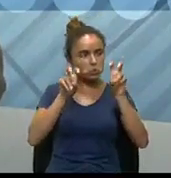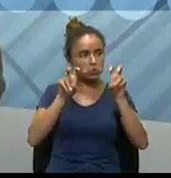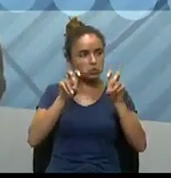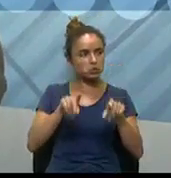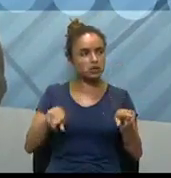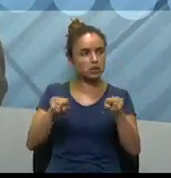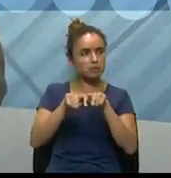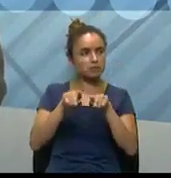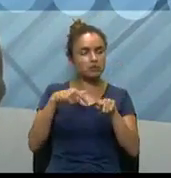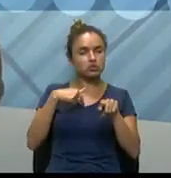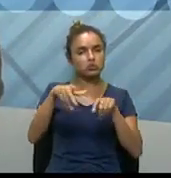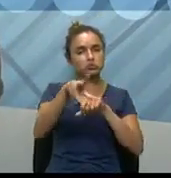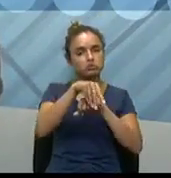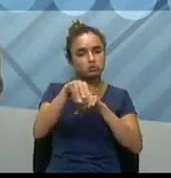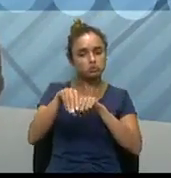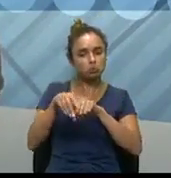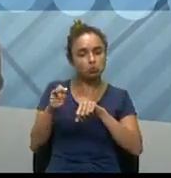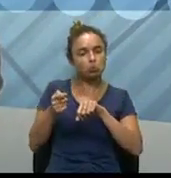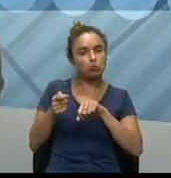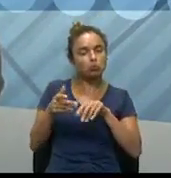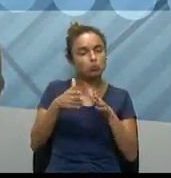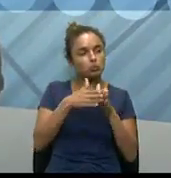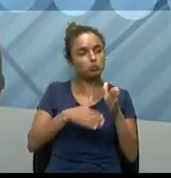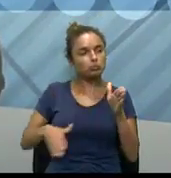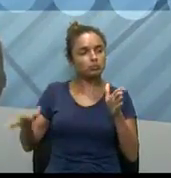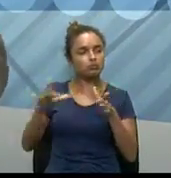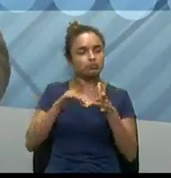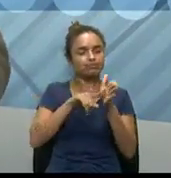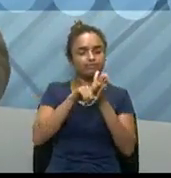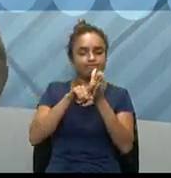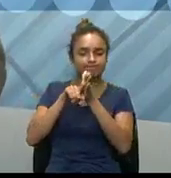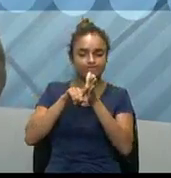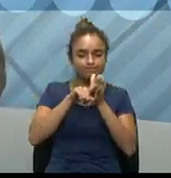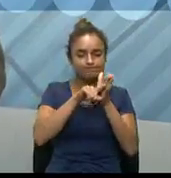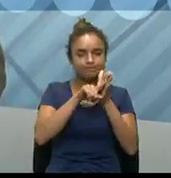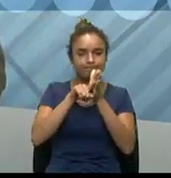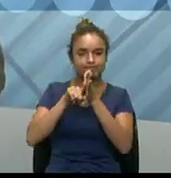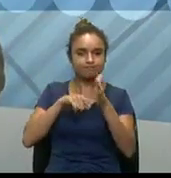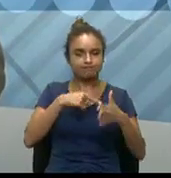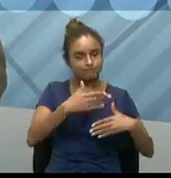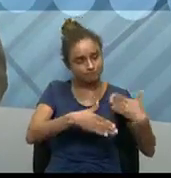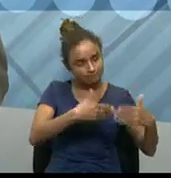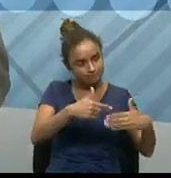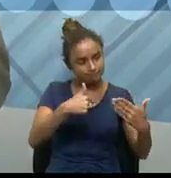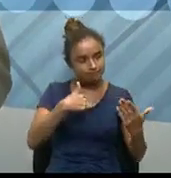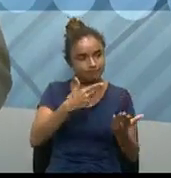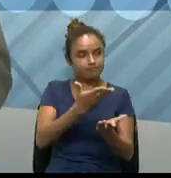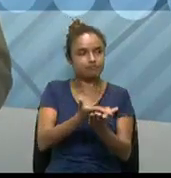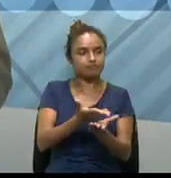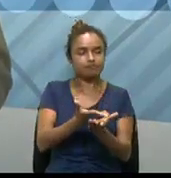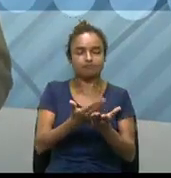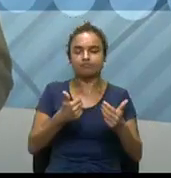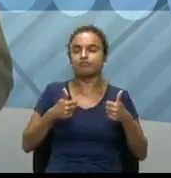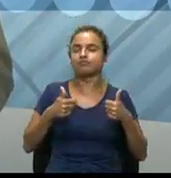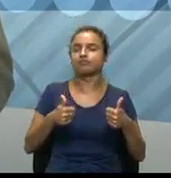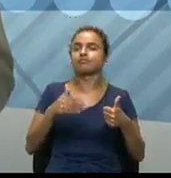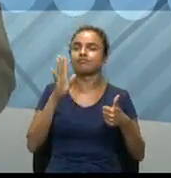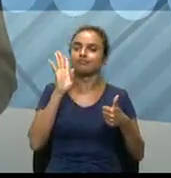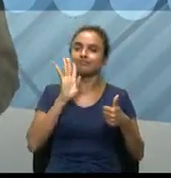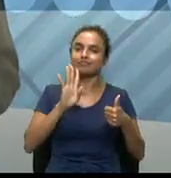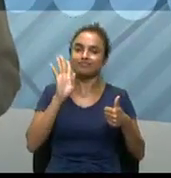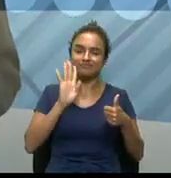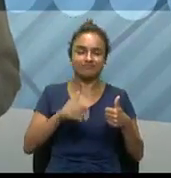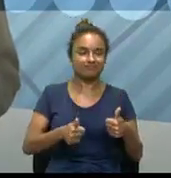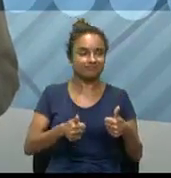né, com pouco conhecimento e muita pesquisa, construí-se a aula, que eu achei que ficou bem bacana, ok?